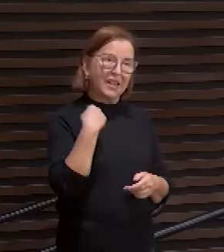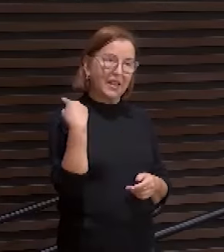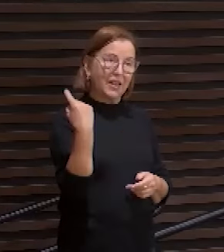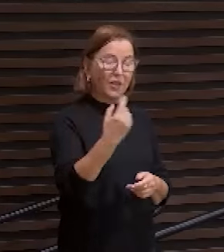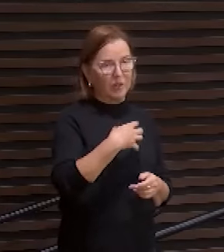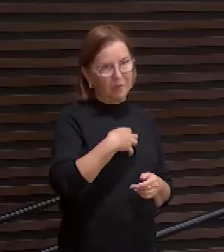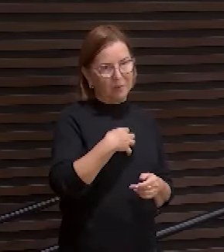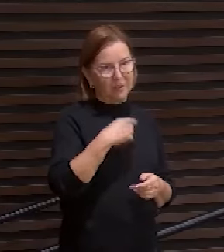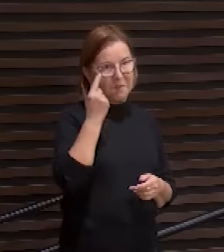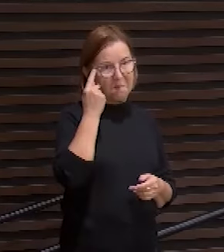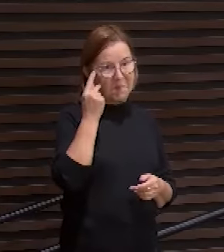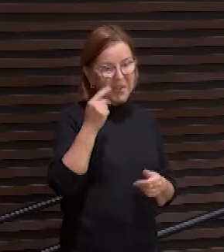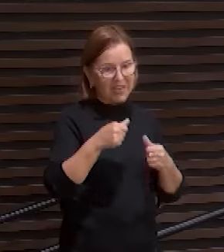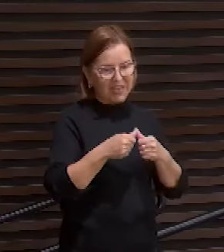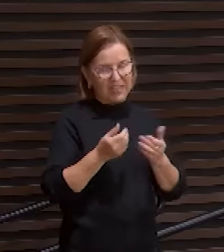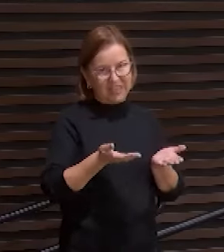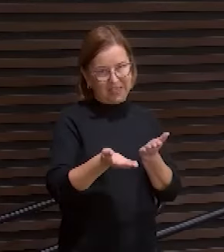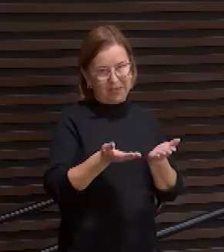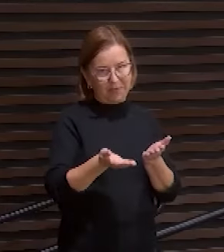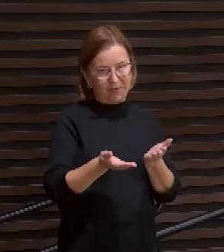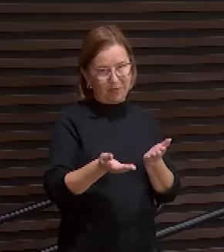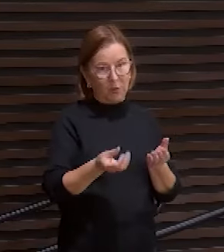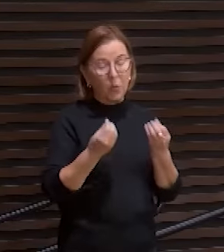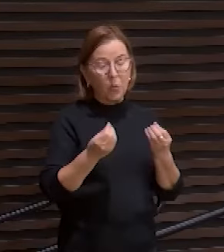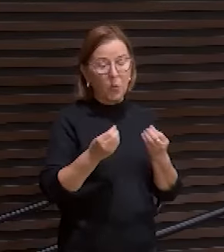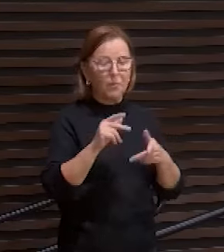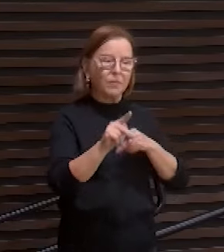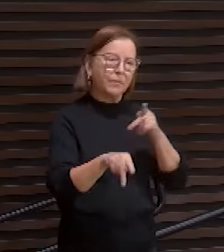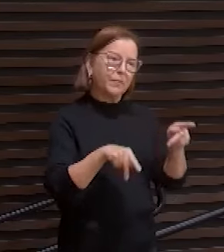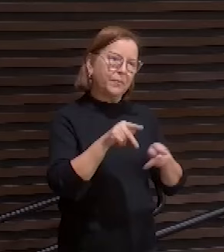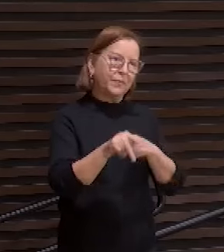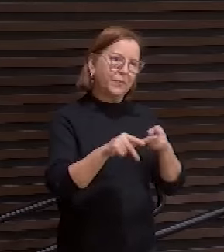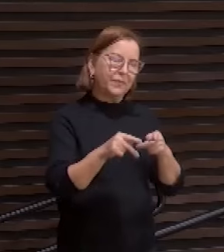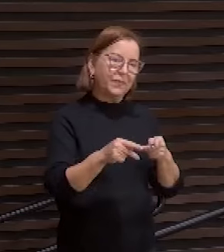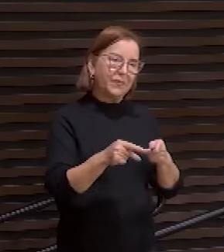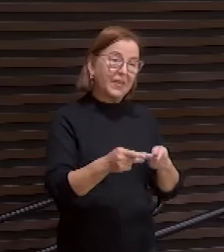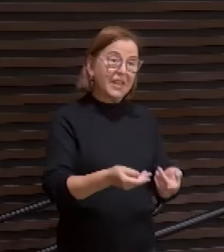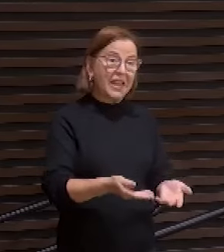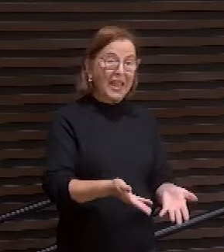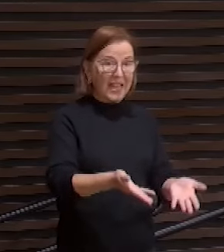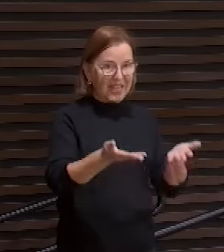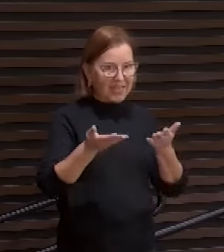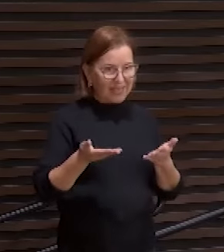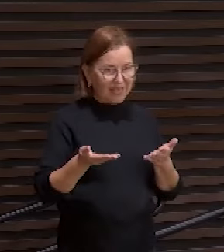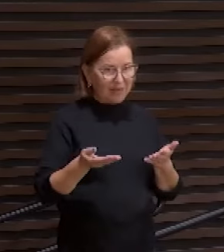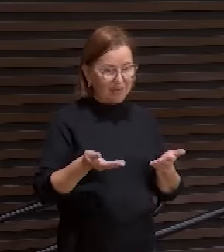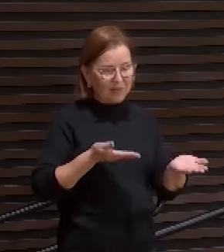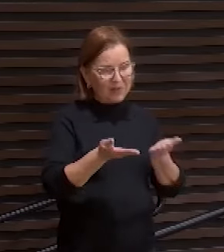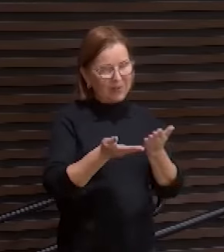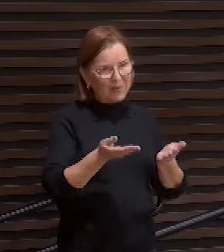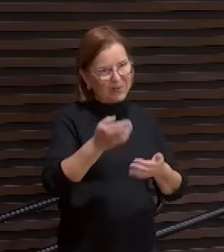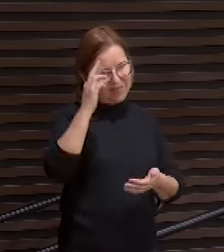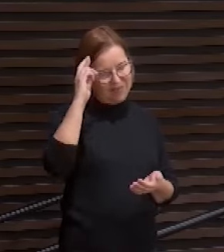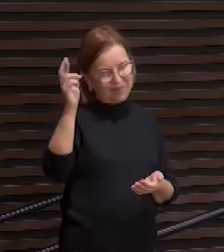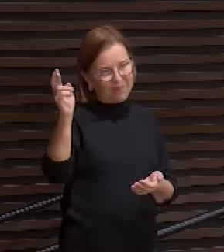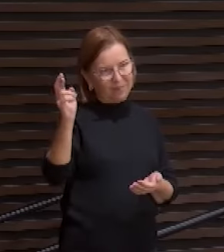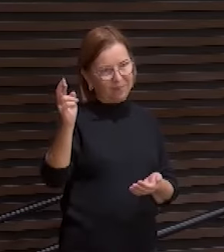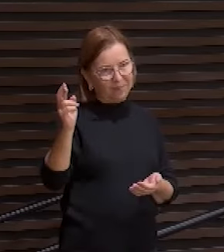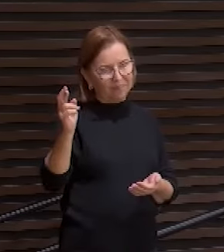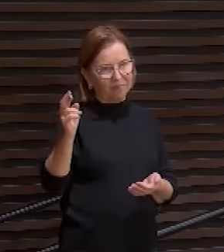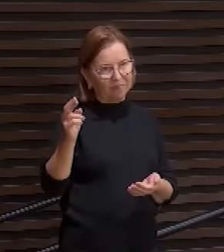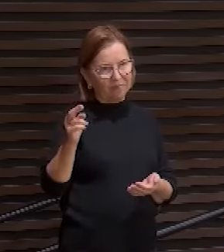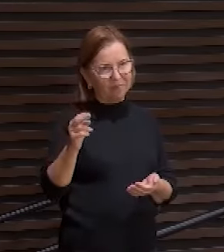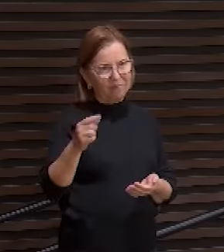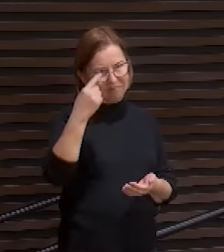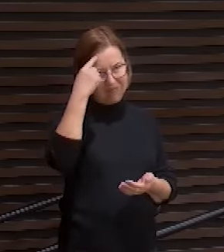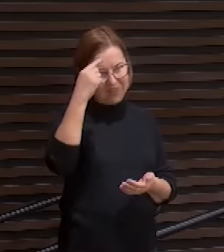para com o servo. Como que os homens recebem o servo do Senhor. E a ideia central,